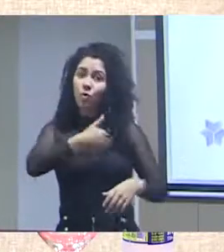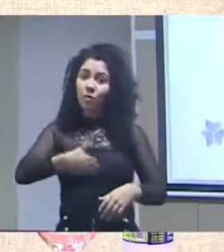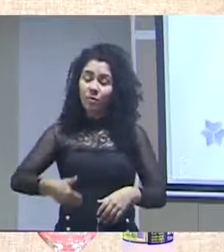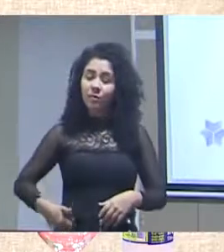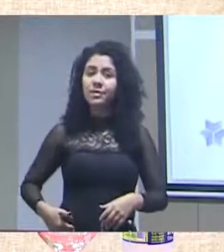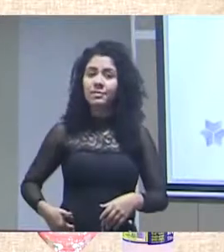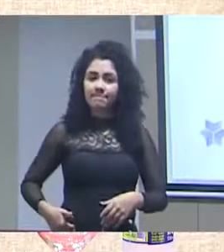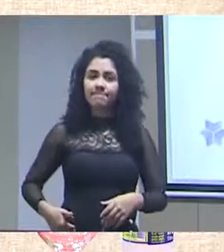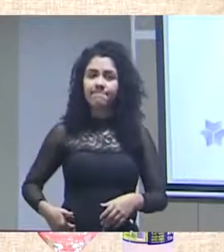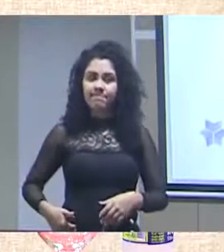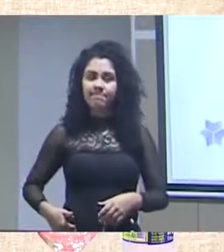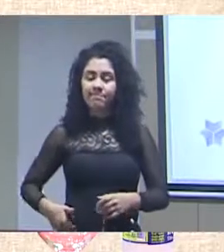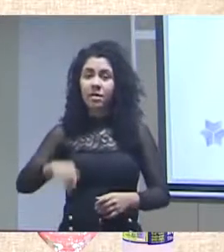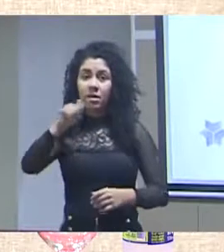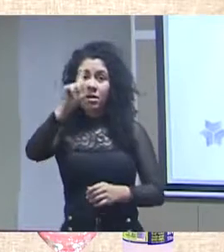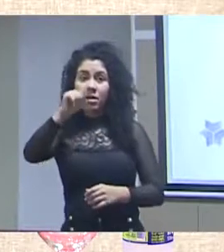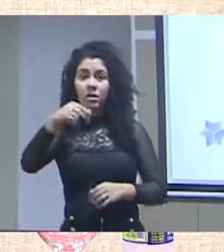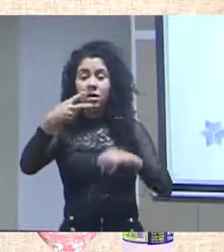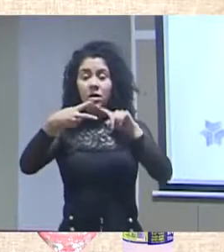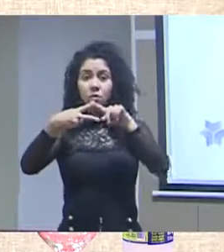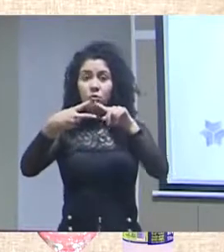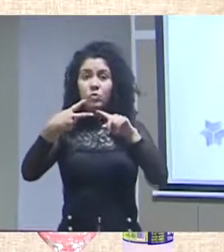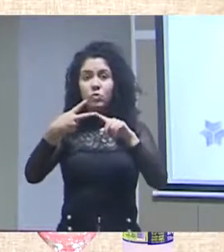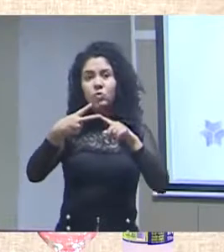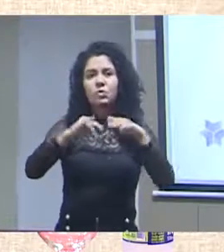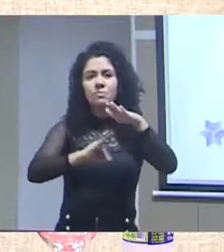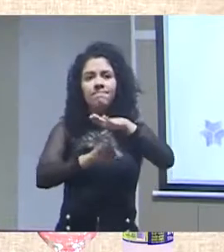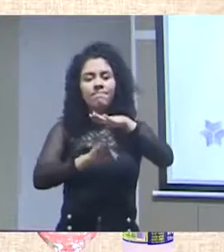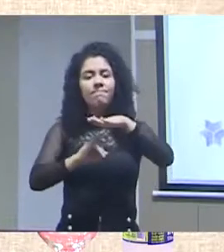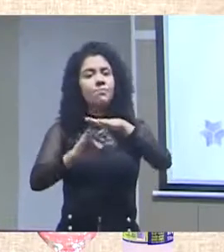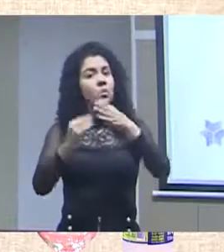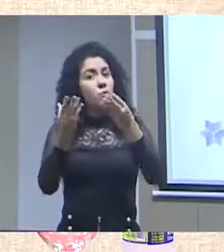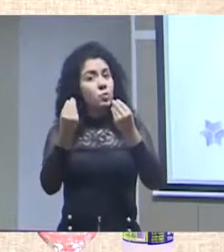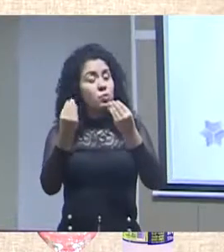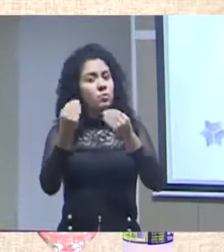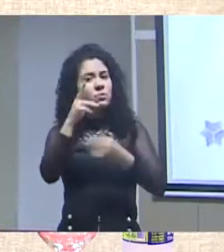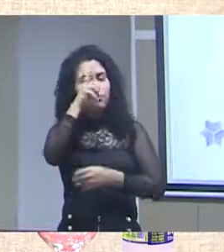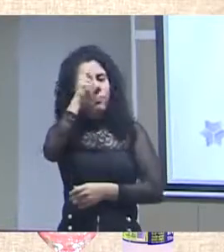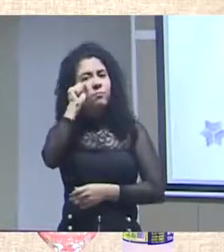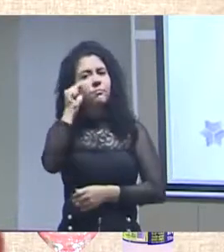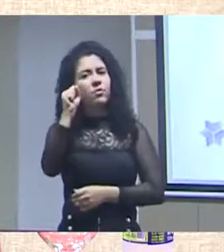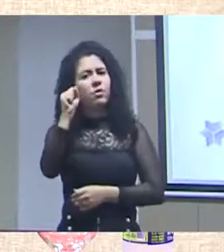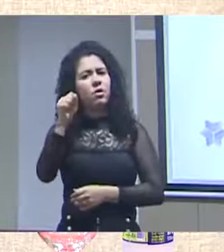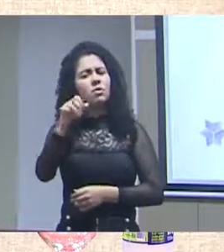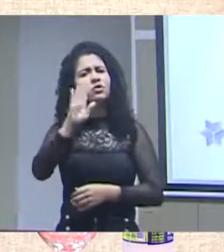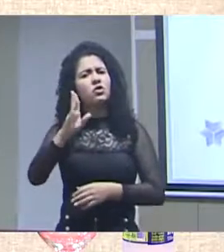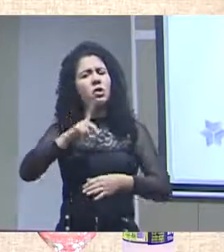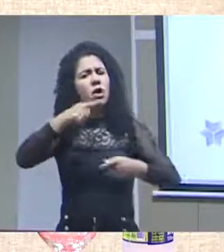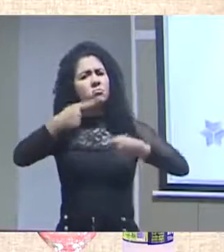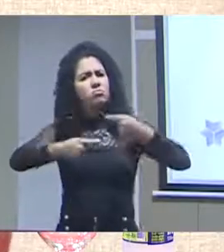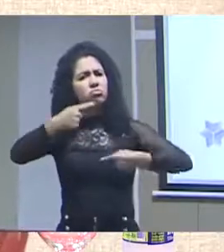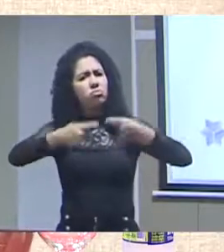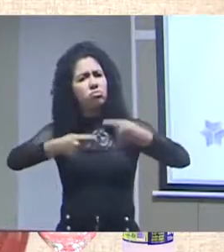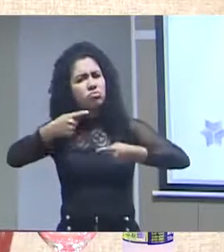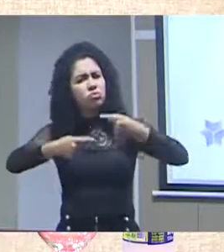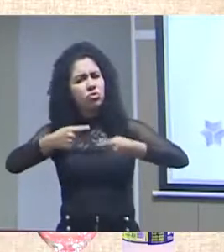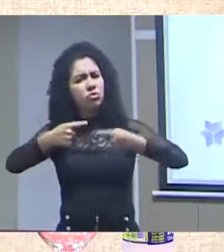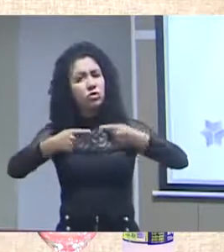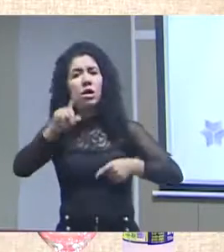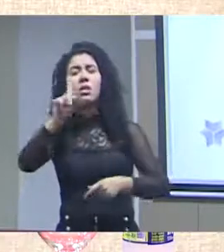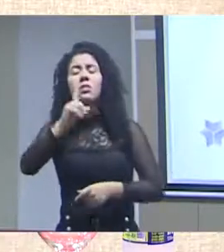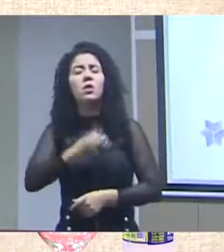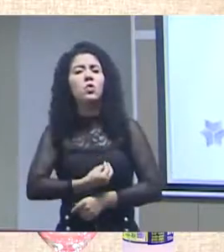e ciência, que são duas institucionalidades muito fortes, vem se debatendo, quer dizer, não